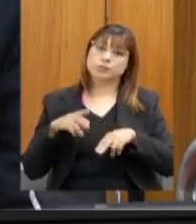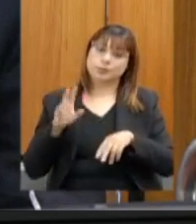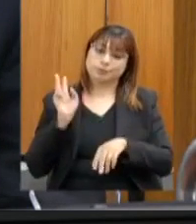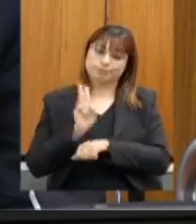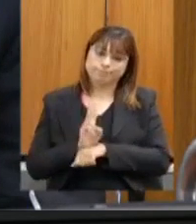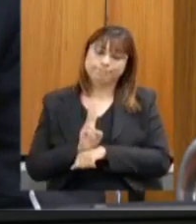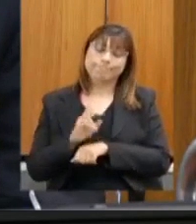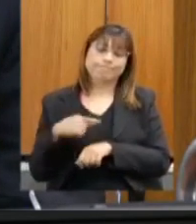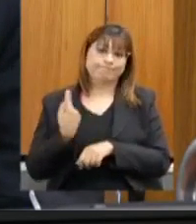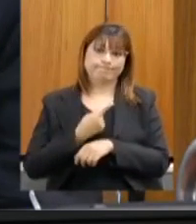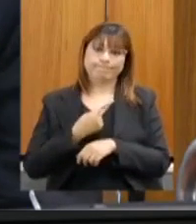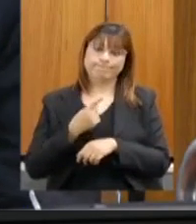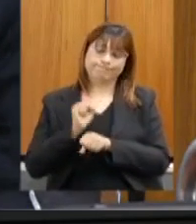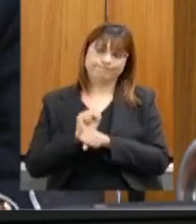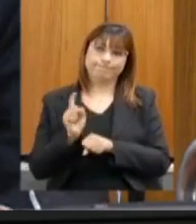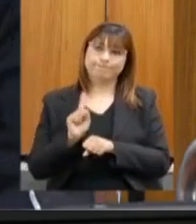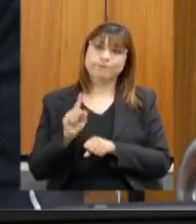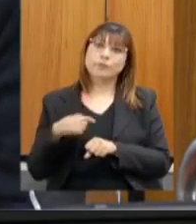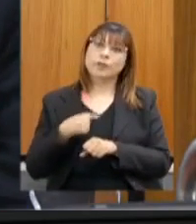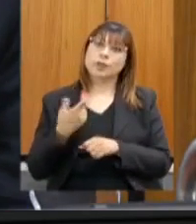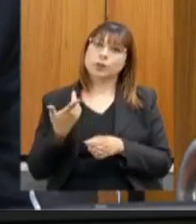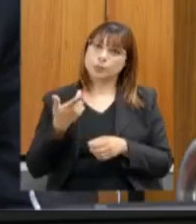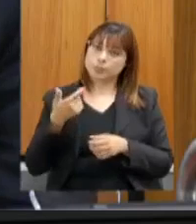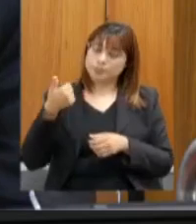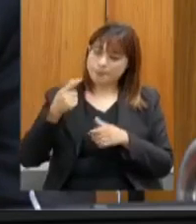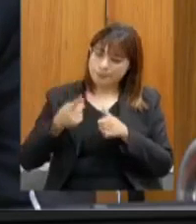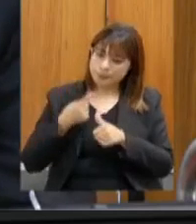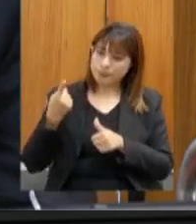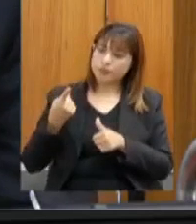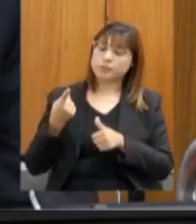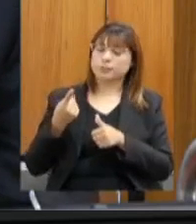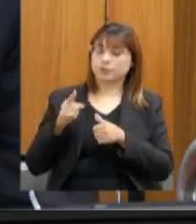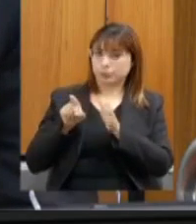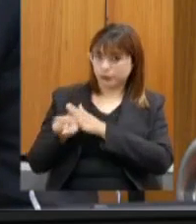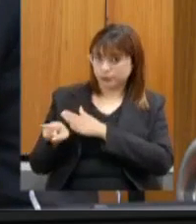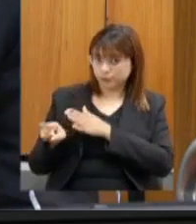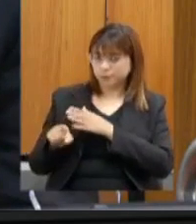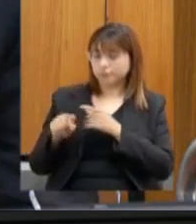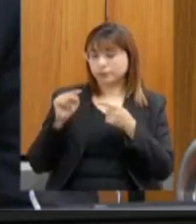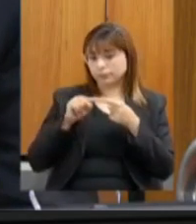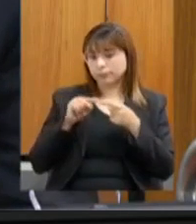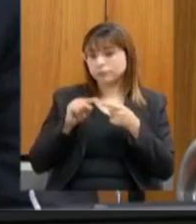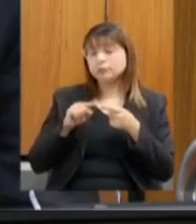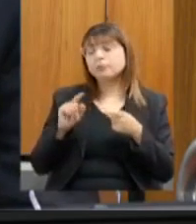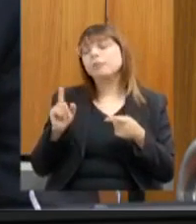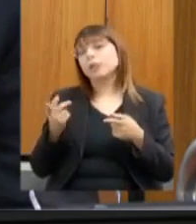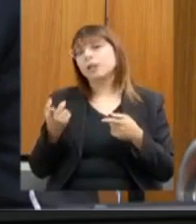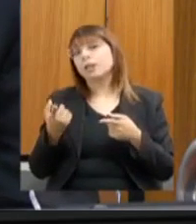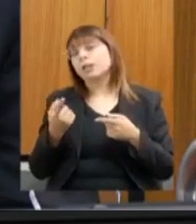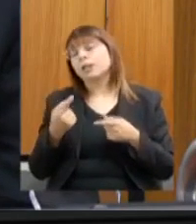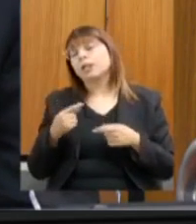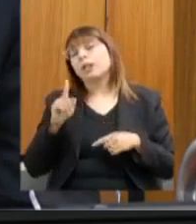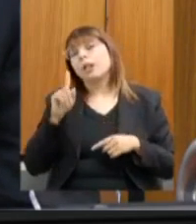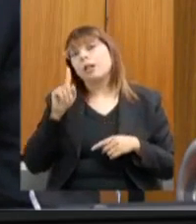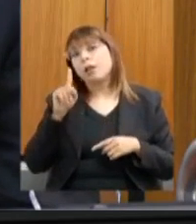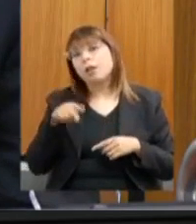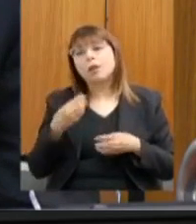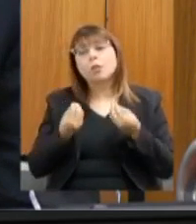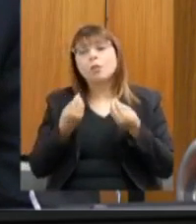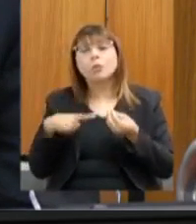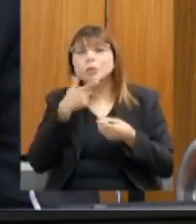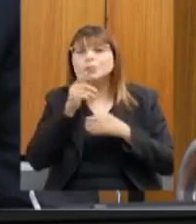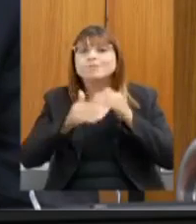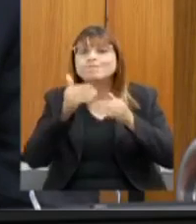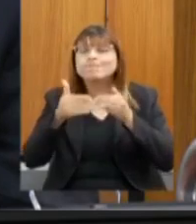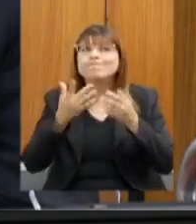prevista. Então, eu faço essa primeira pergunta para a senhora, eu tenho uma segunda, relativo ao que nós podemos fazer para evoluir. O que nós podemos